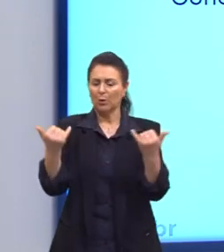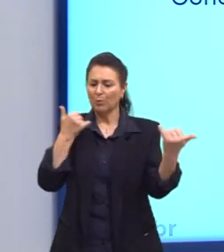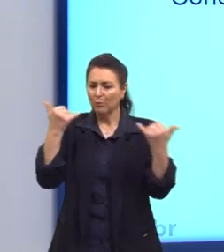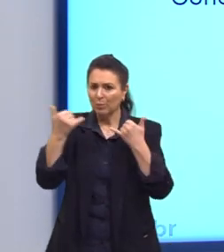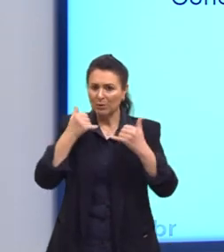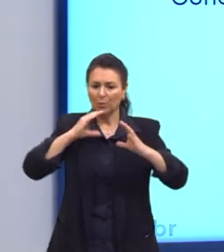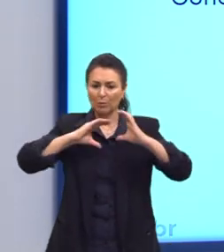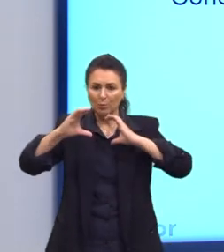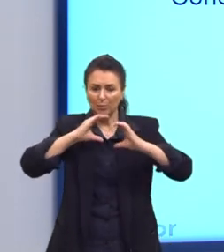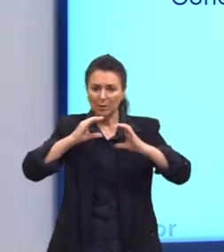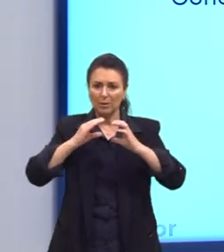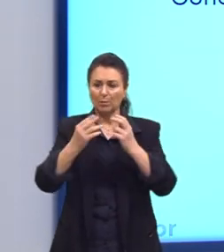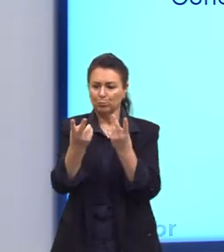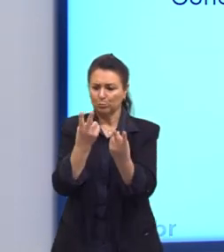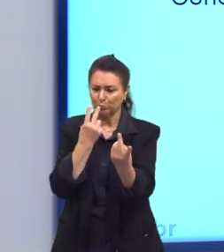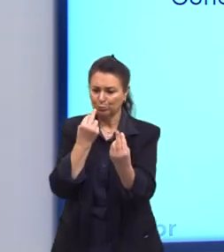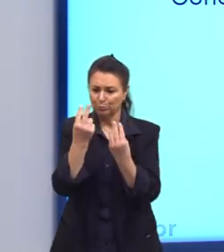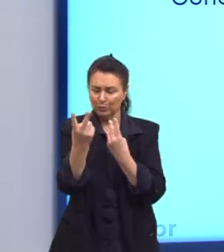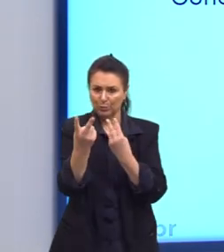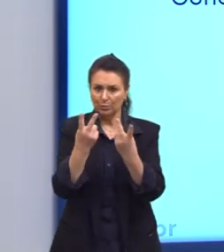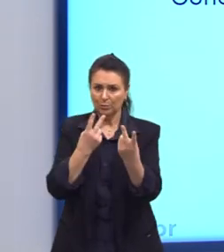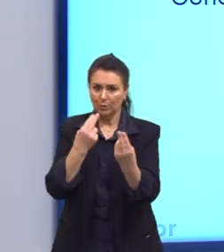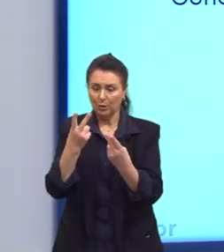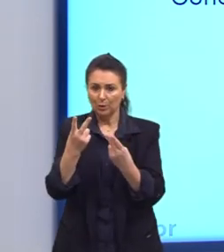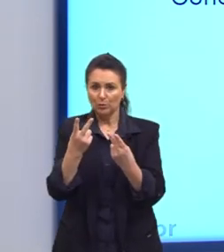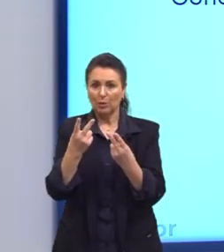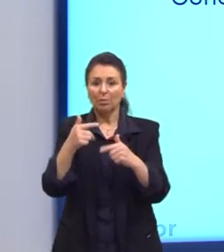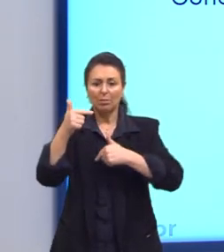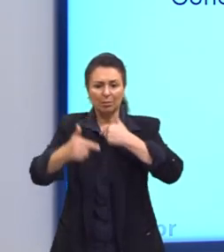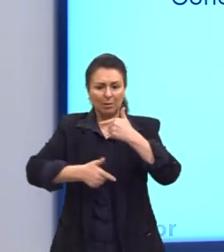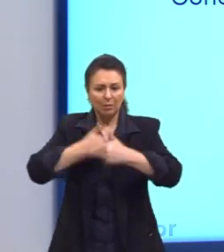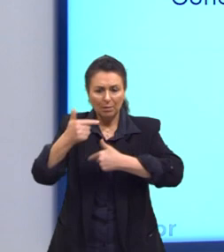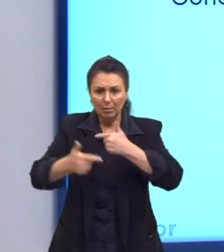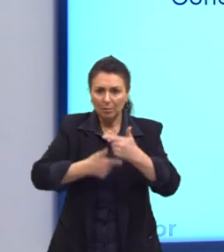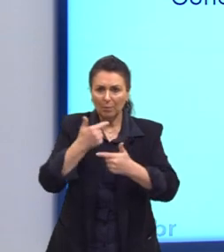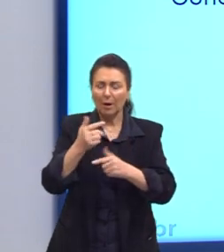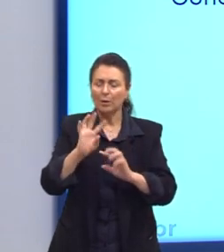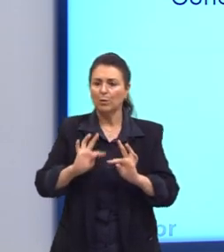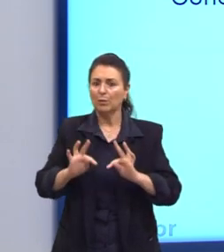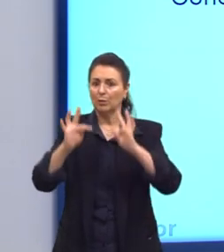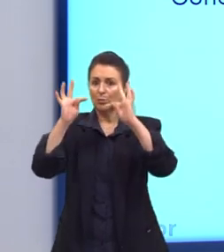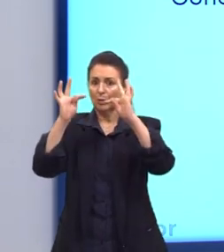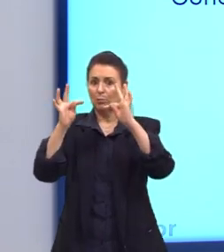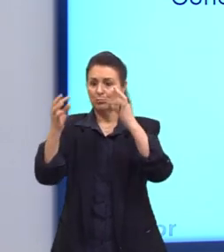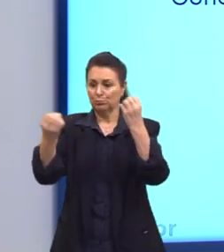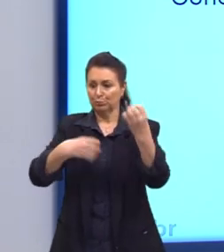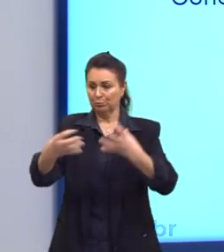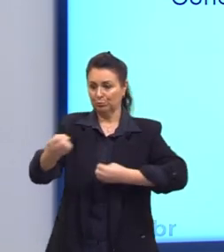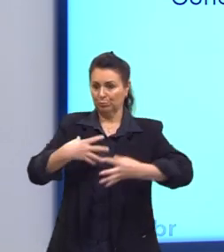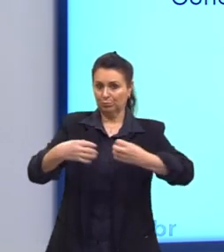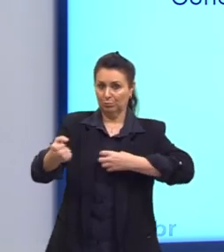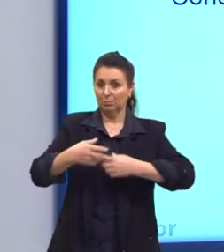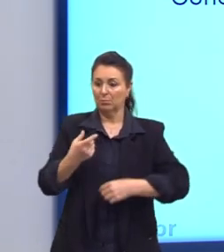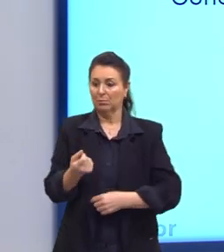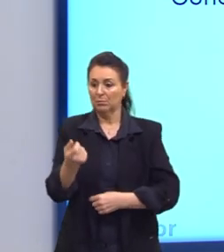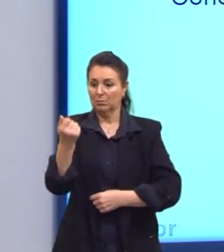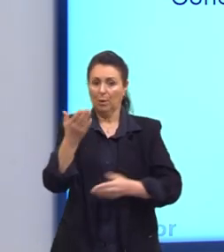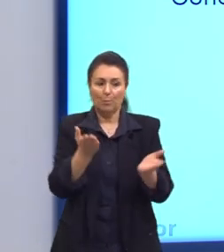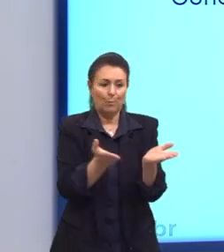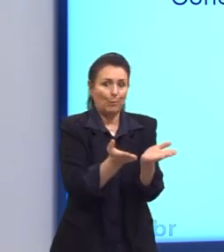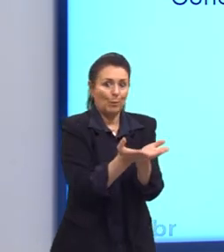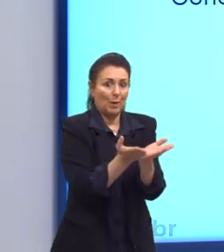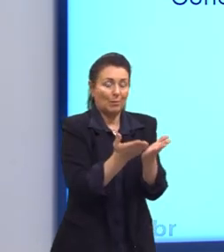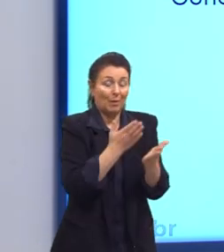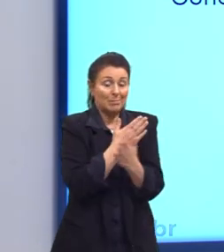mão de obra, ou tecnologia, enfim, ela não foi homogênea. Concentração de renda, a pobreza e o desemprego